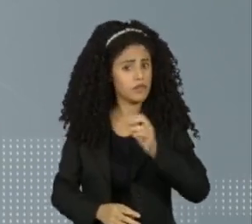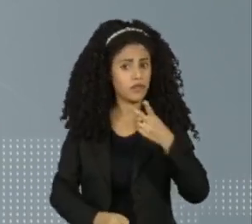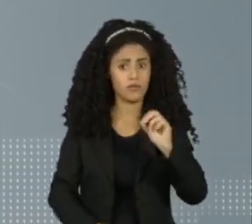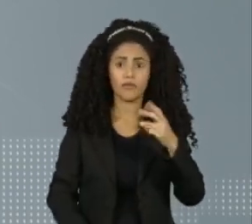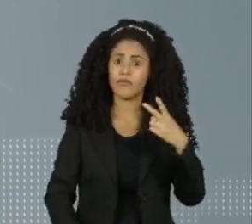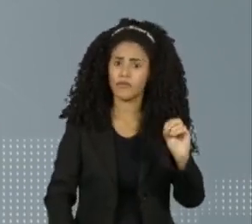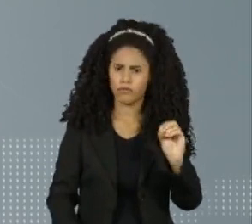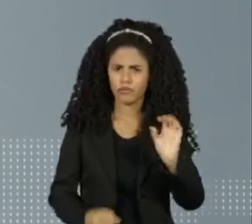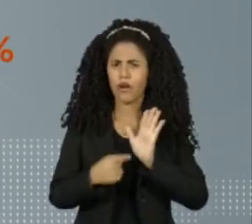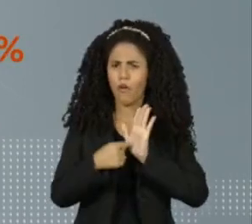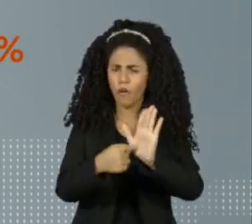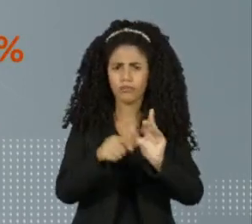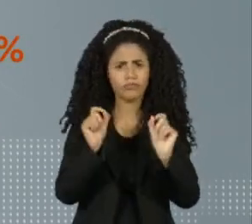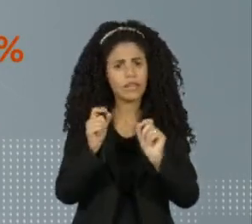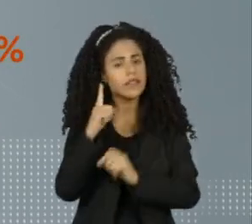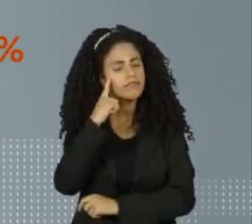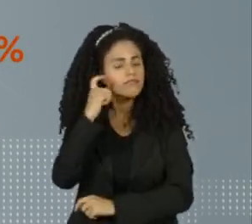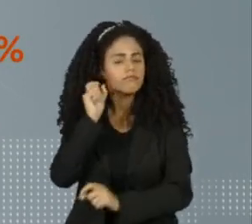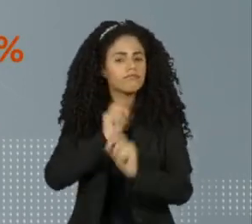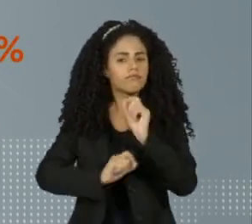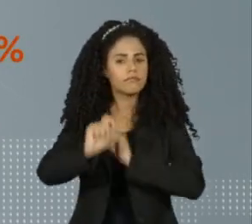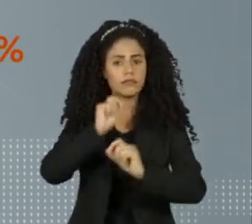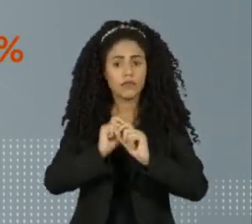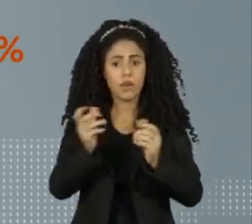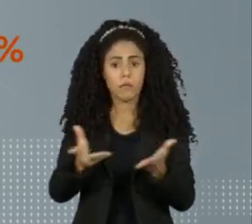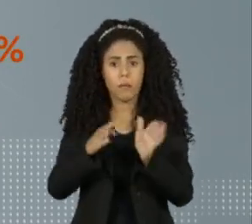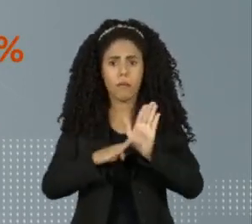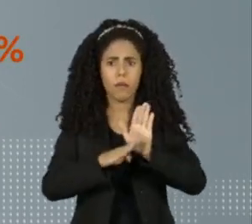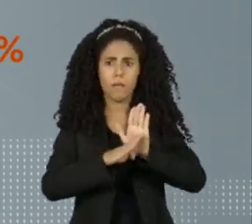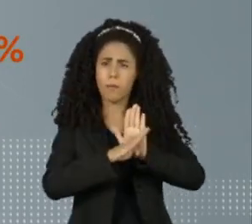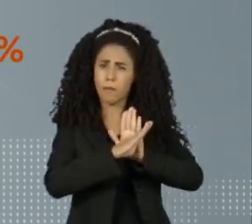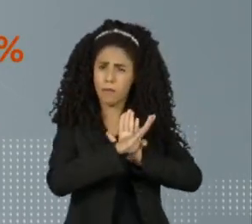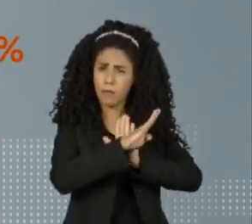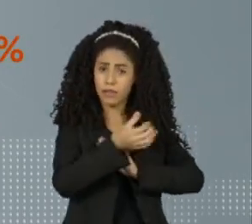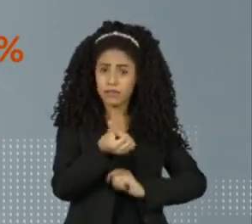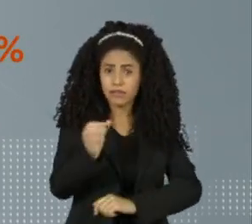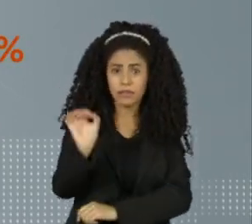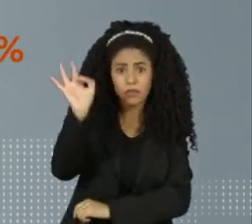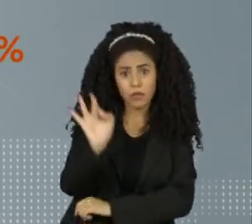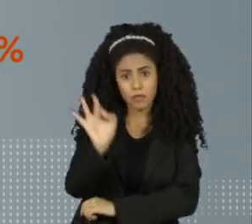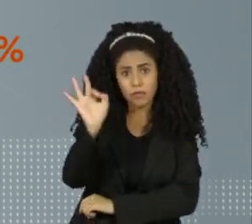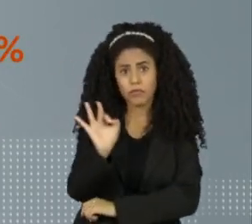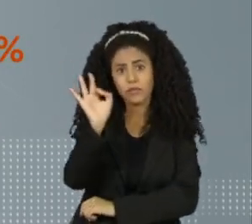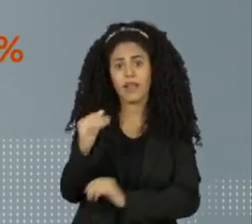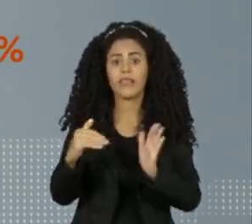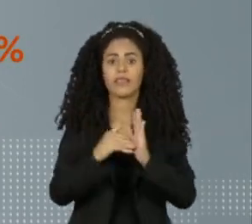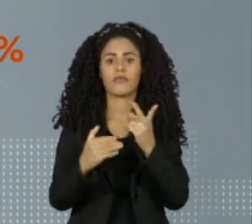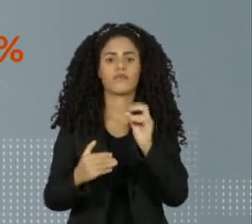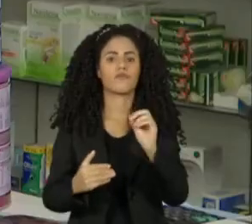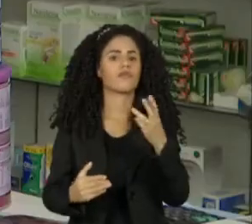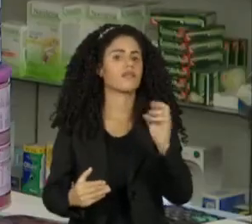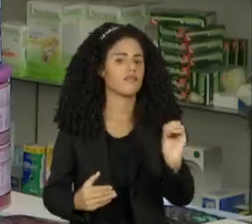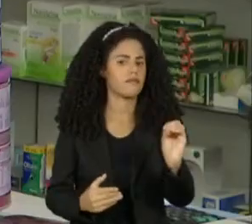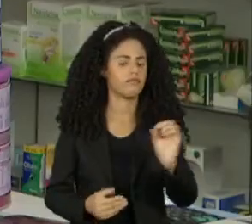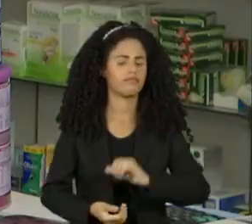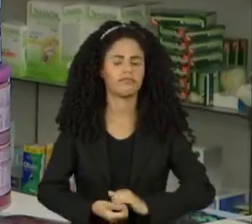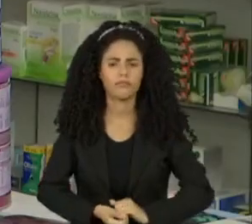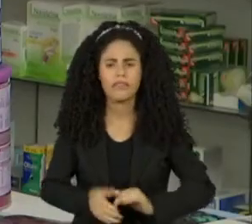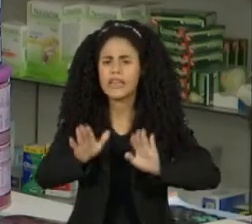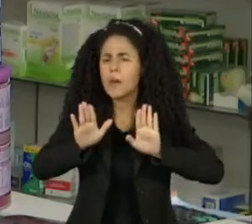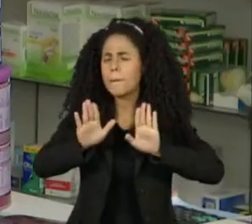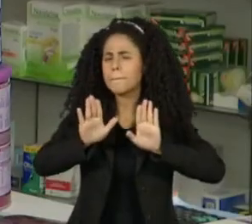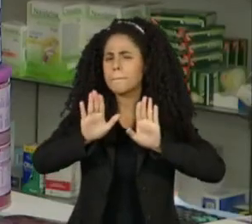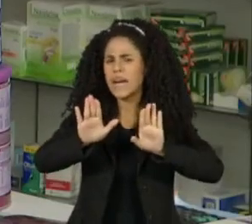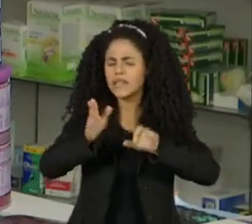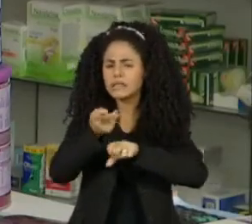2020. E a ideia é fazer com que esse índice alcance os 60% até 2030. Mas essa busca